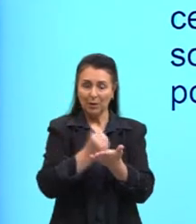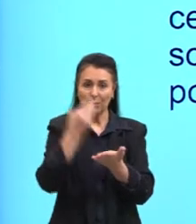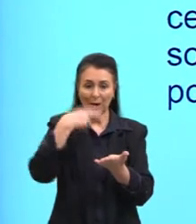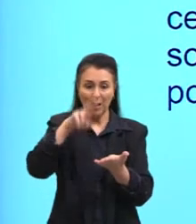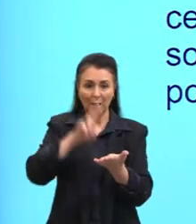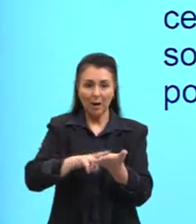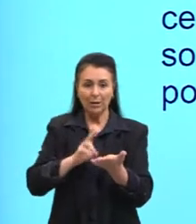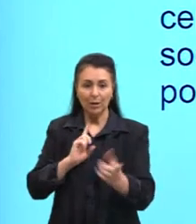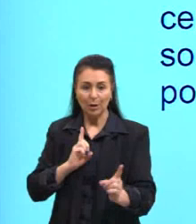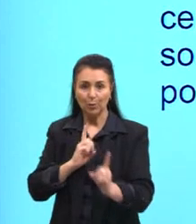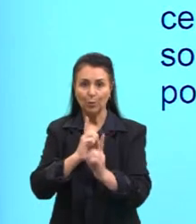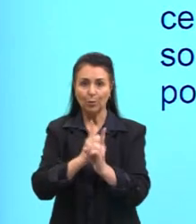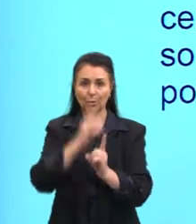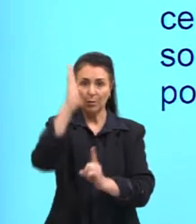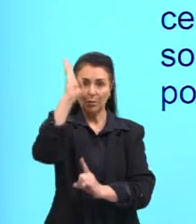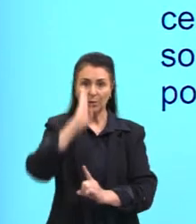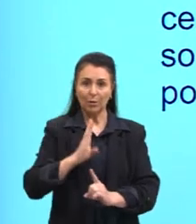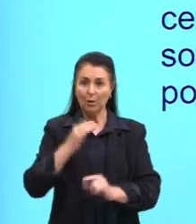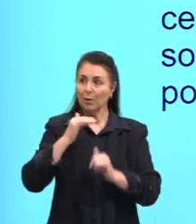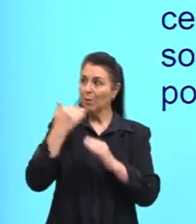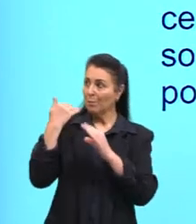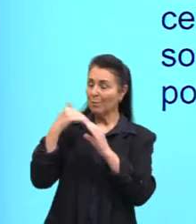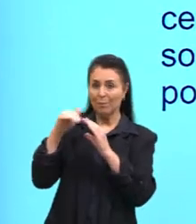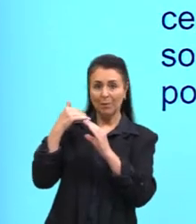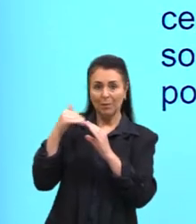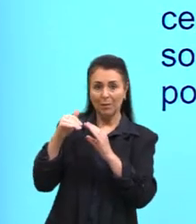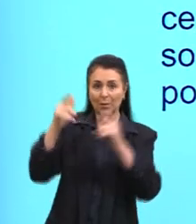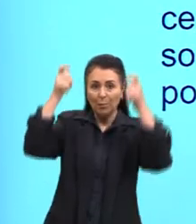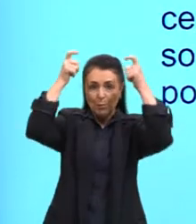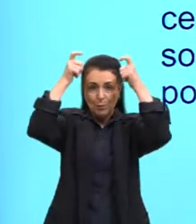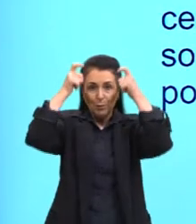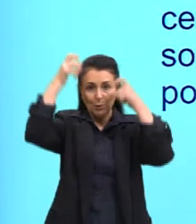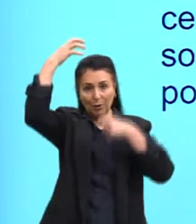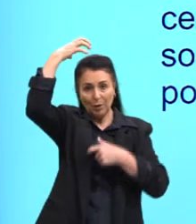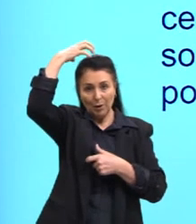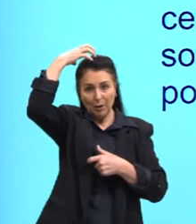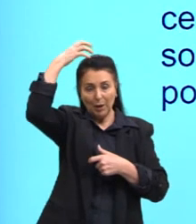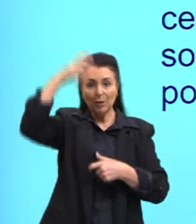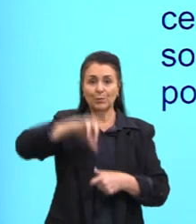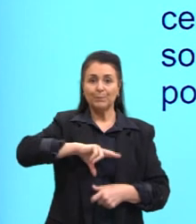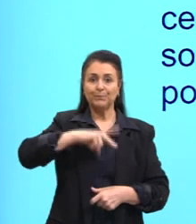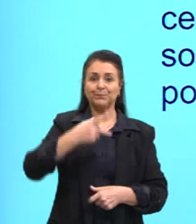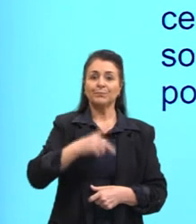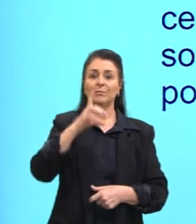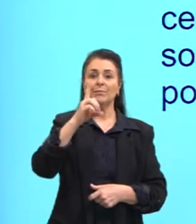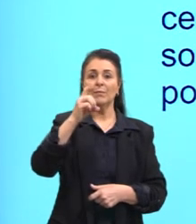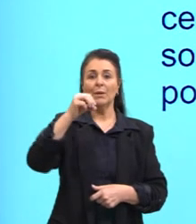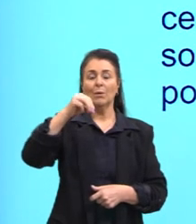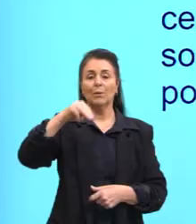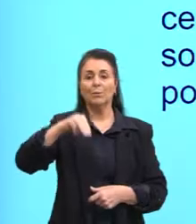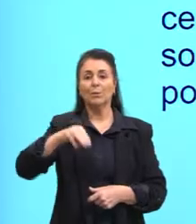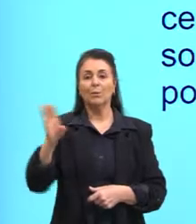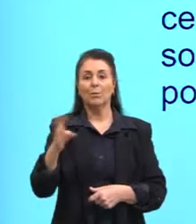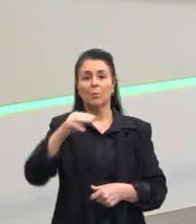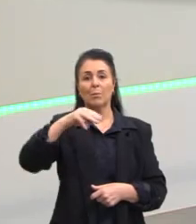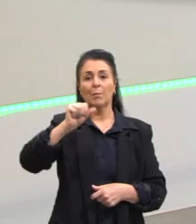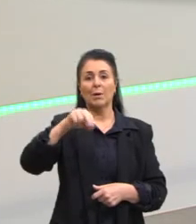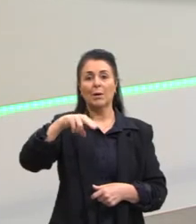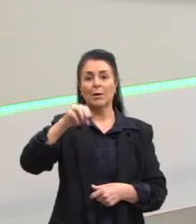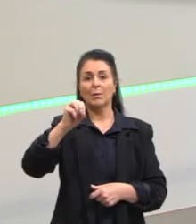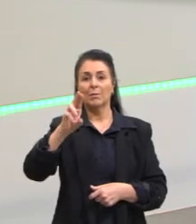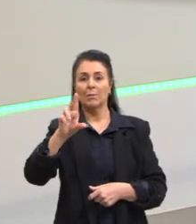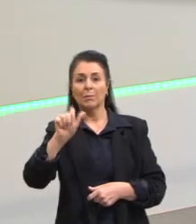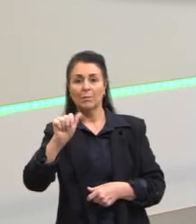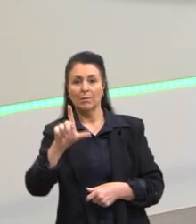dirigida ao, então, rei de Portugal, Dom Manuel I. Então, ele foi escrivão da tropa de Pedro Álvares Cabral. E ele